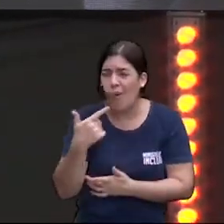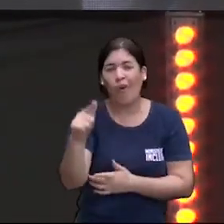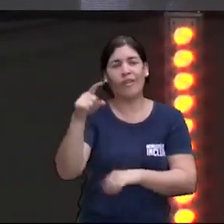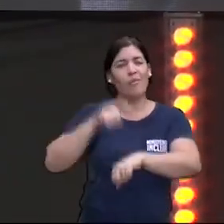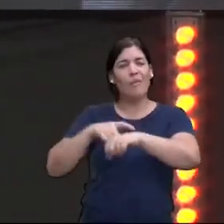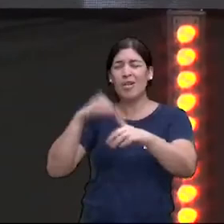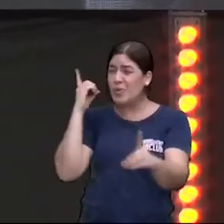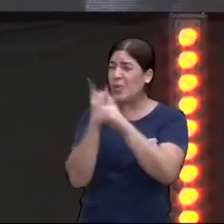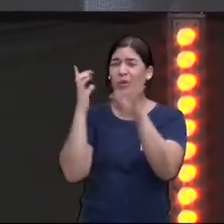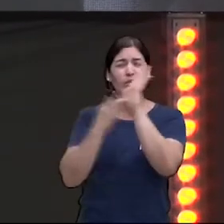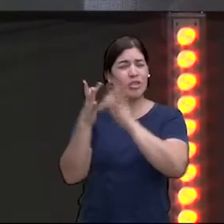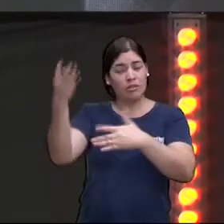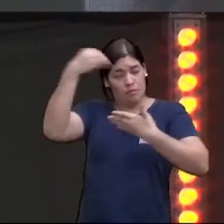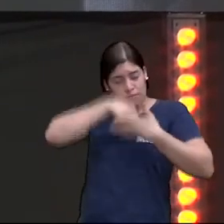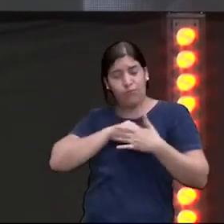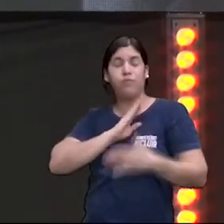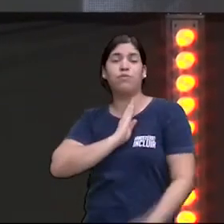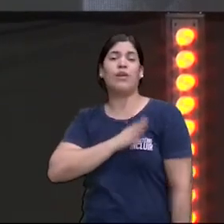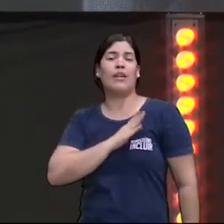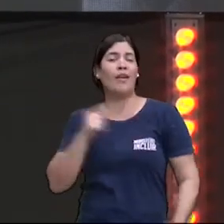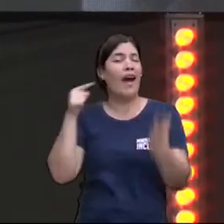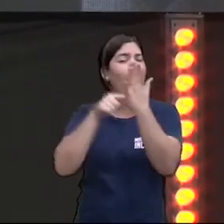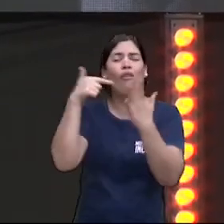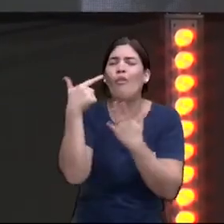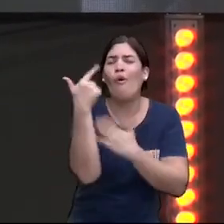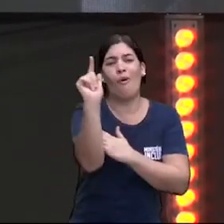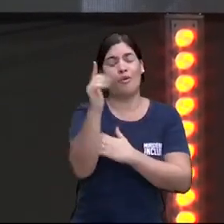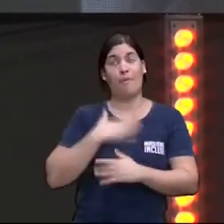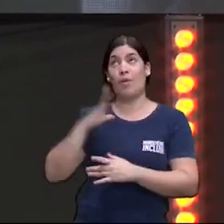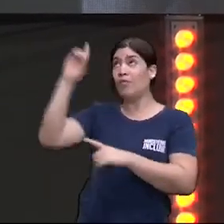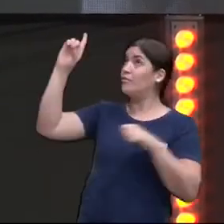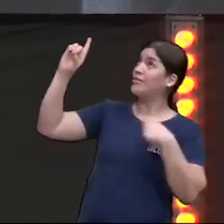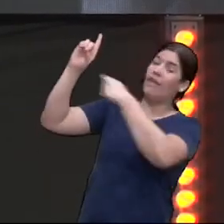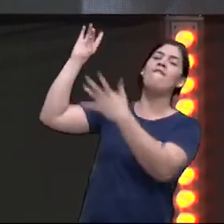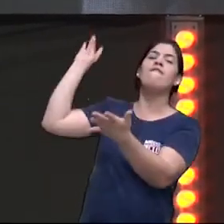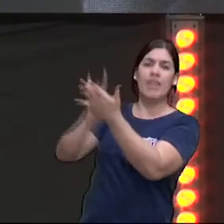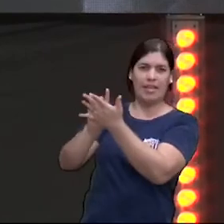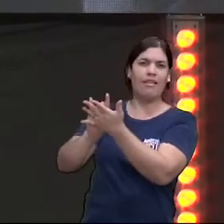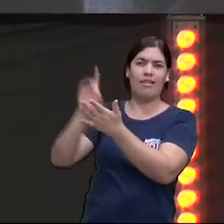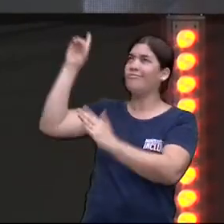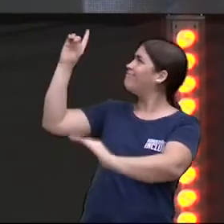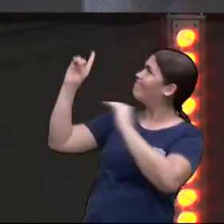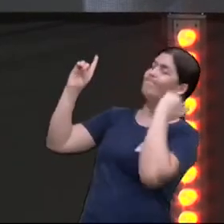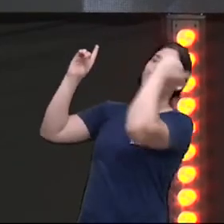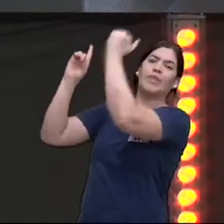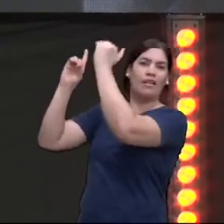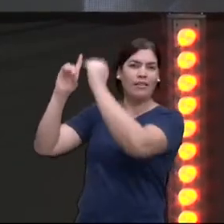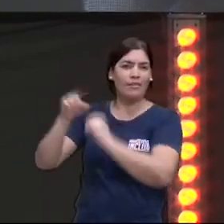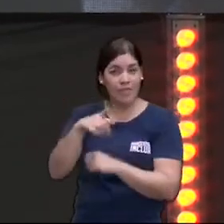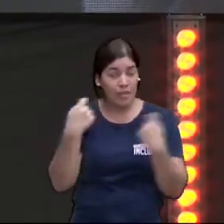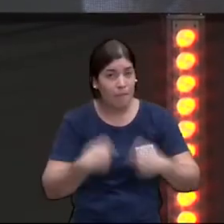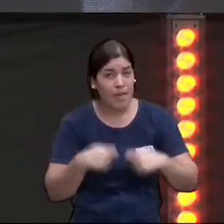esperança é outra meus alvos são outros o meu Deus é o Deus verdadeiro você precisa